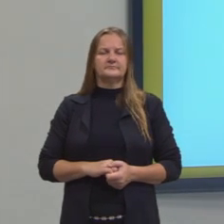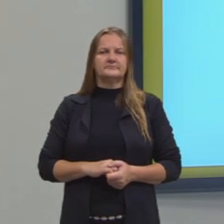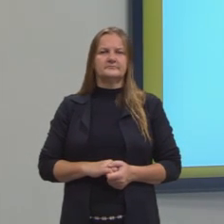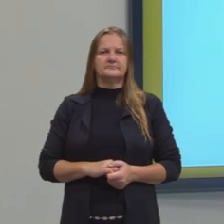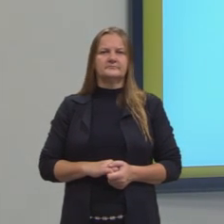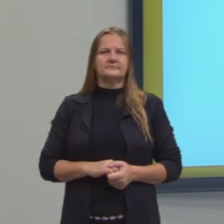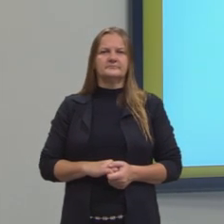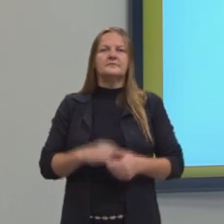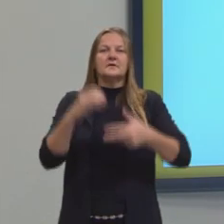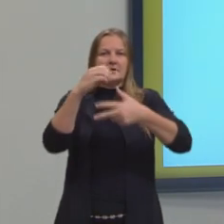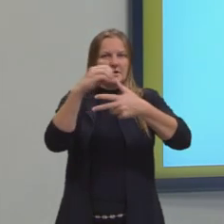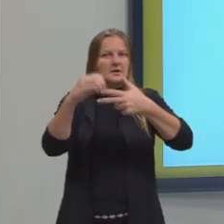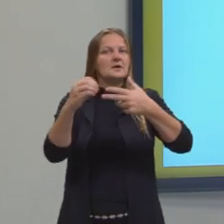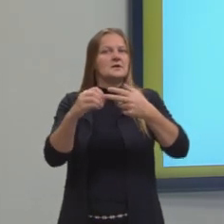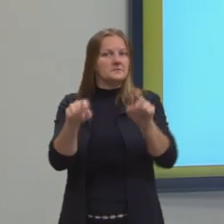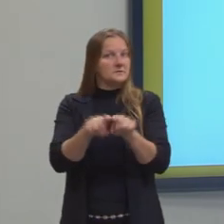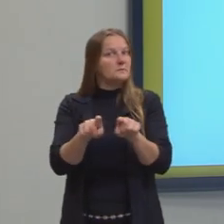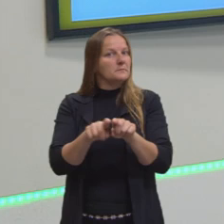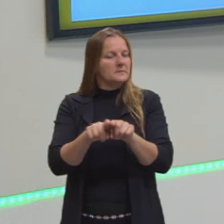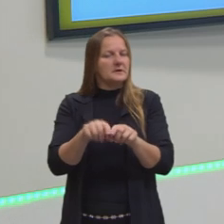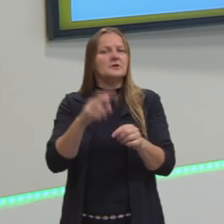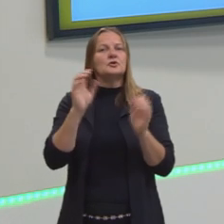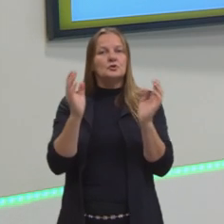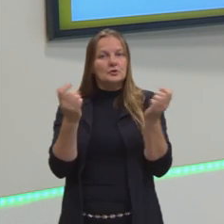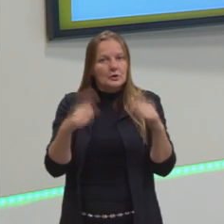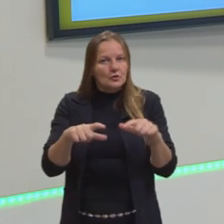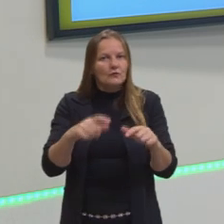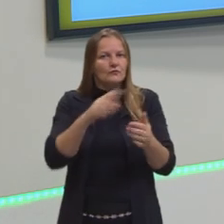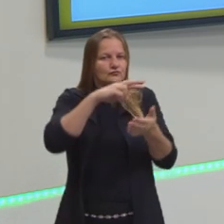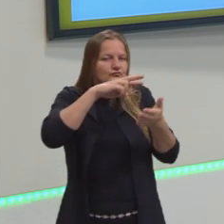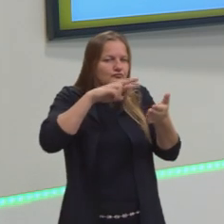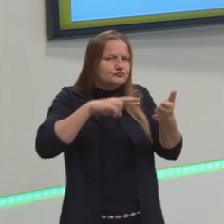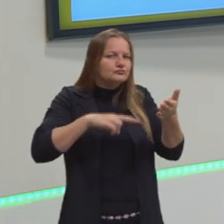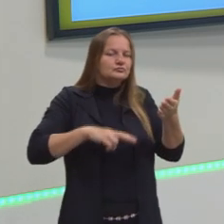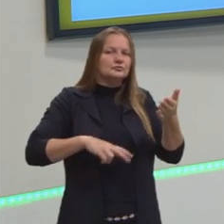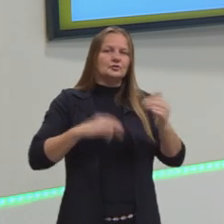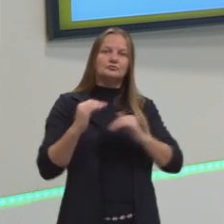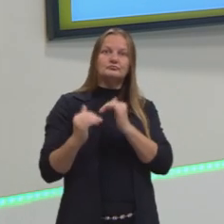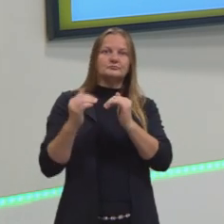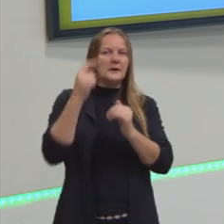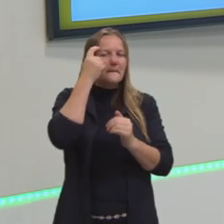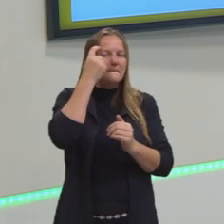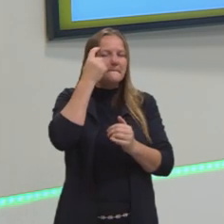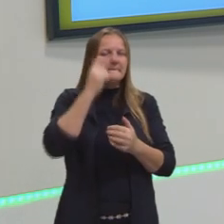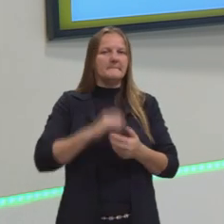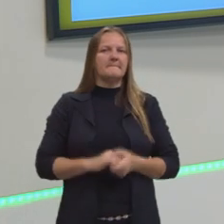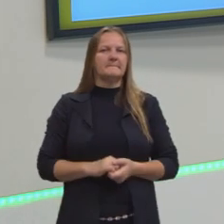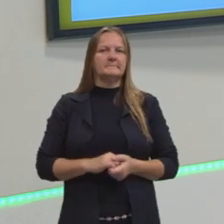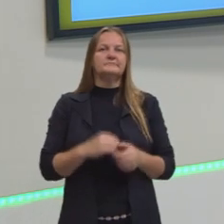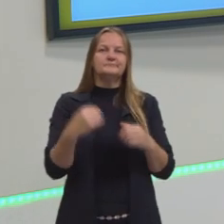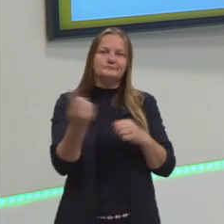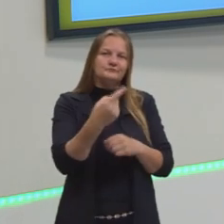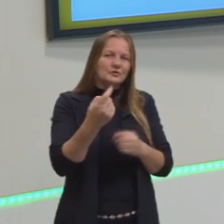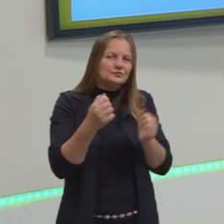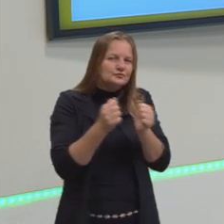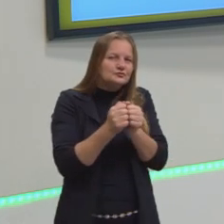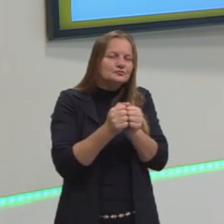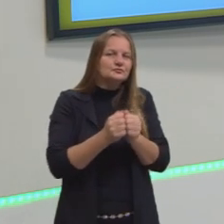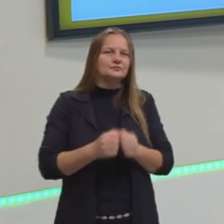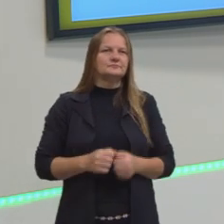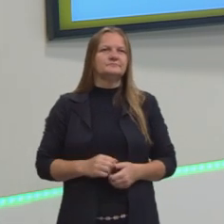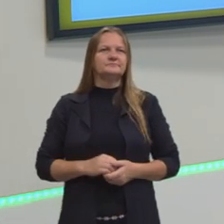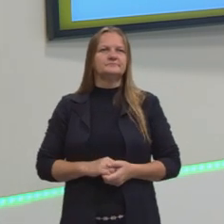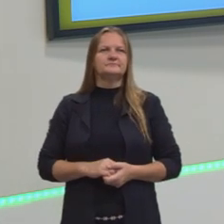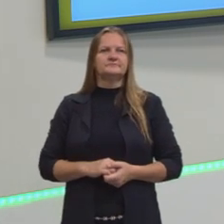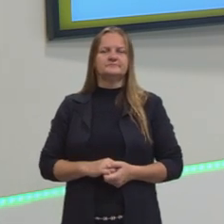do Enem, inclusive, e a gente vai estar lendo, então, para poder desenvolver ela. Vamos lá. Letra B. A